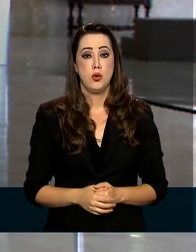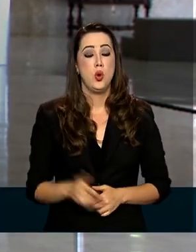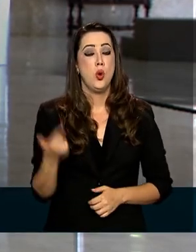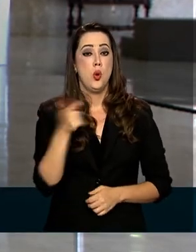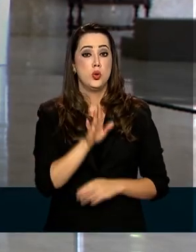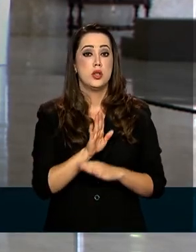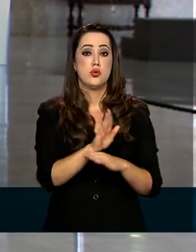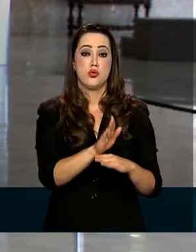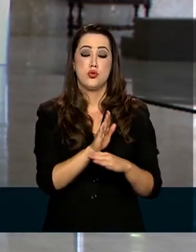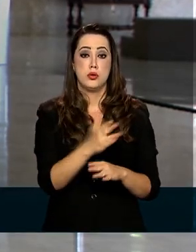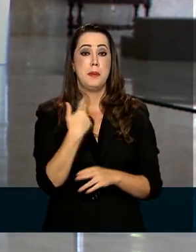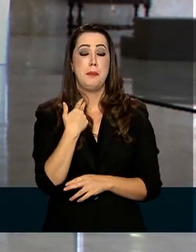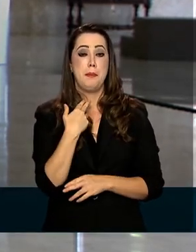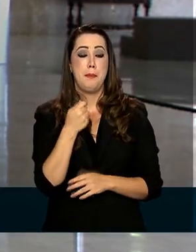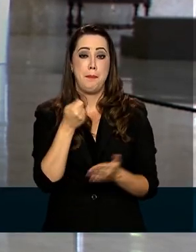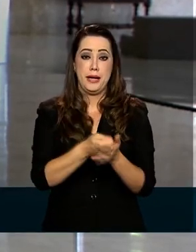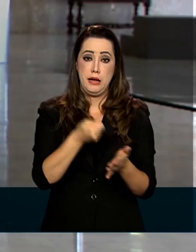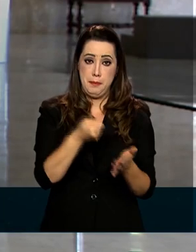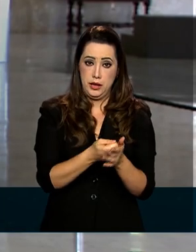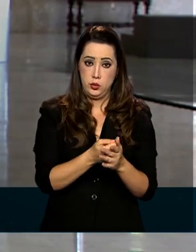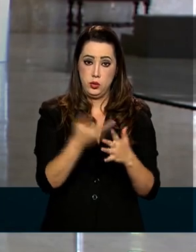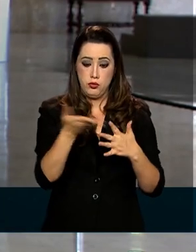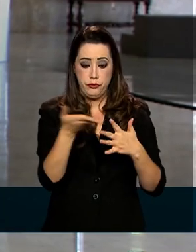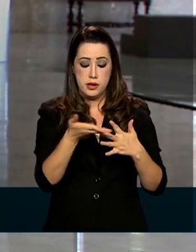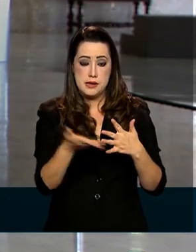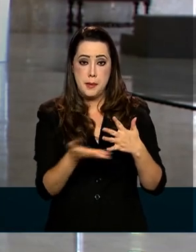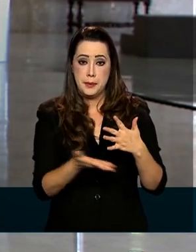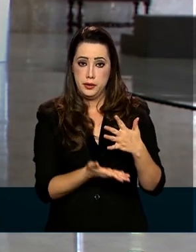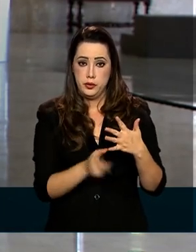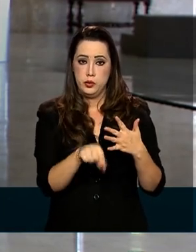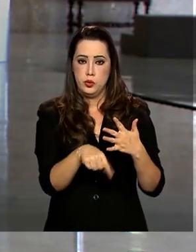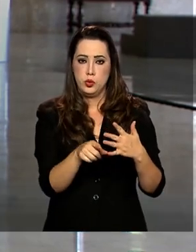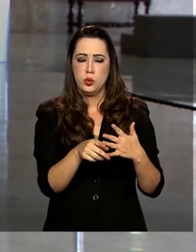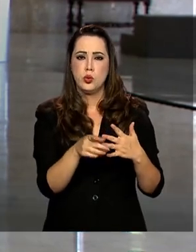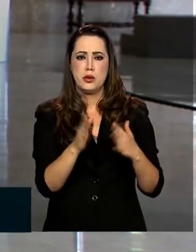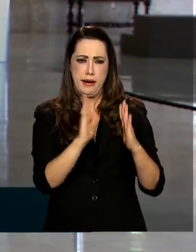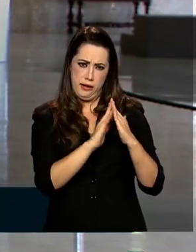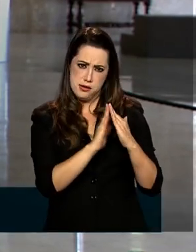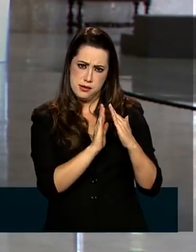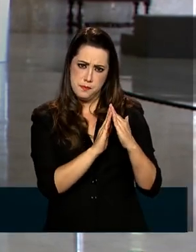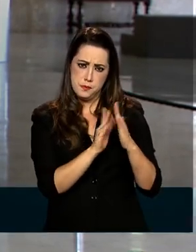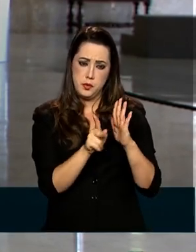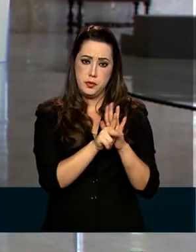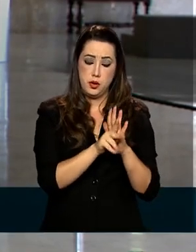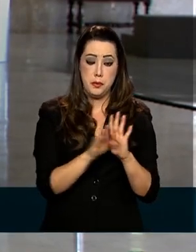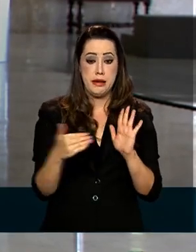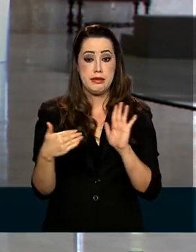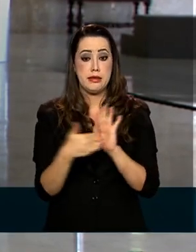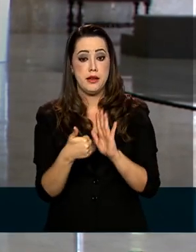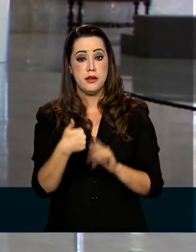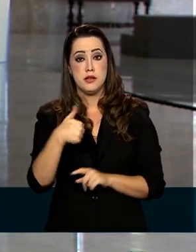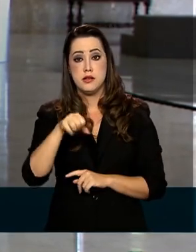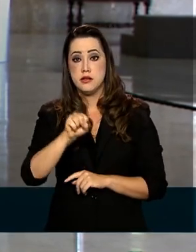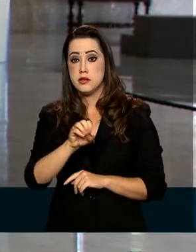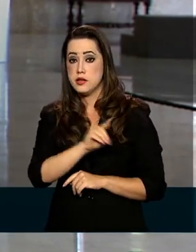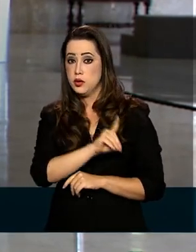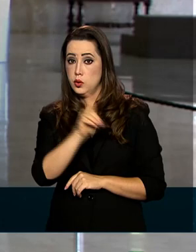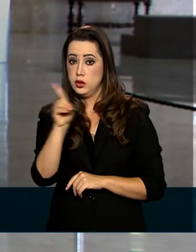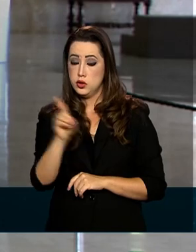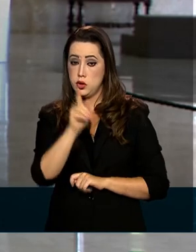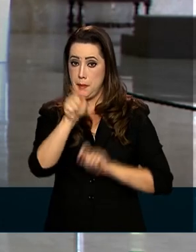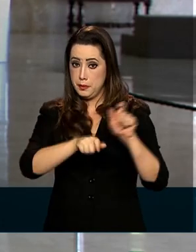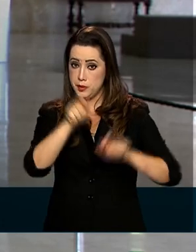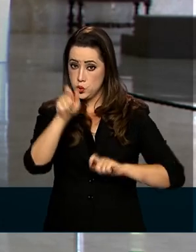prestações da casa própria durante a crise. A pausa no pagamento foi concedida por até 180 dias para